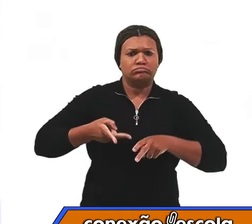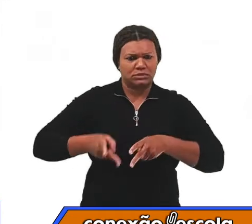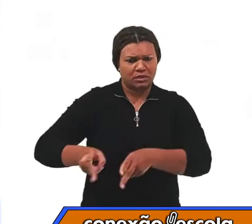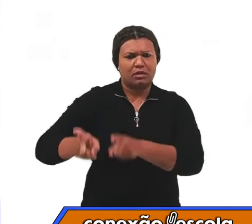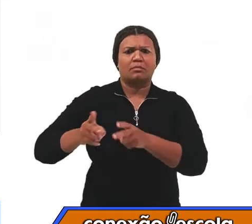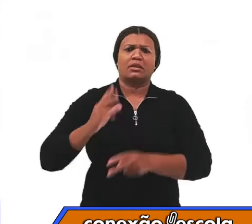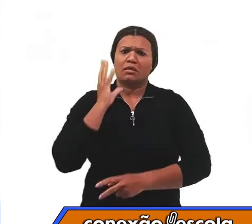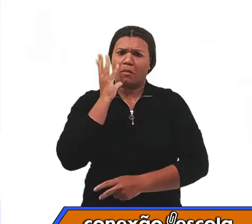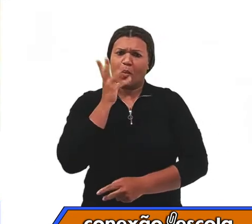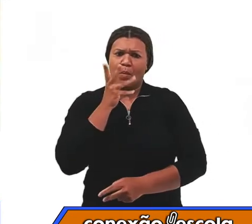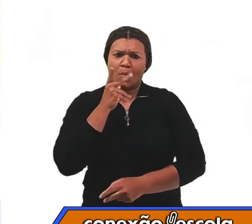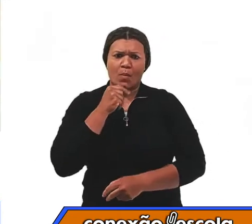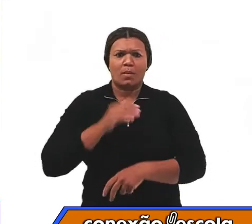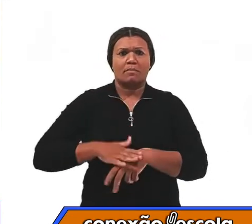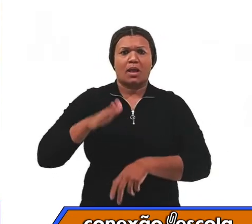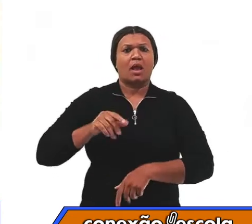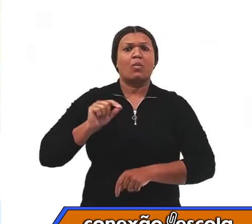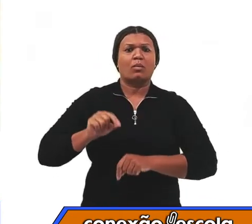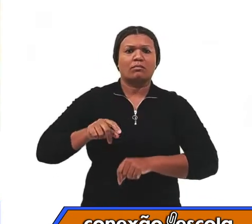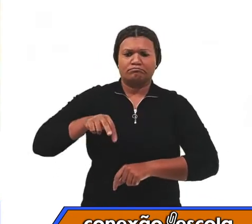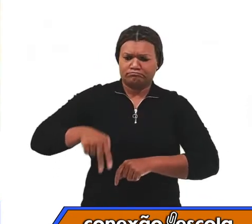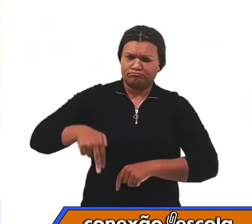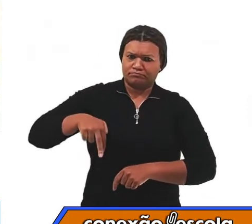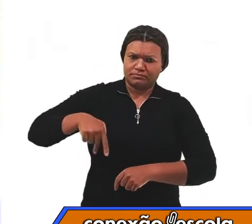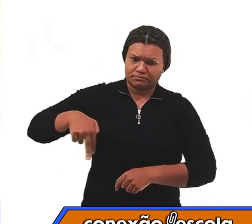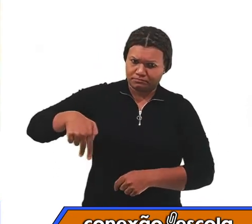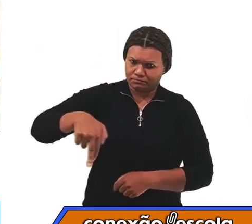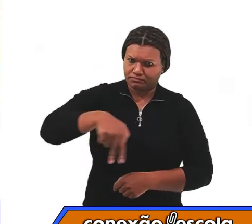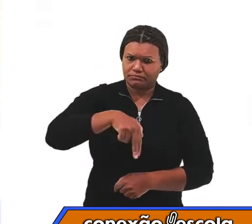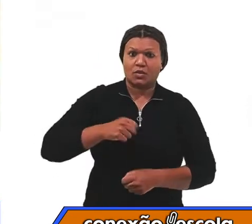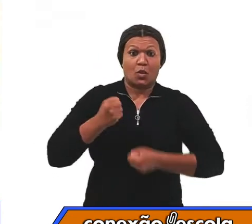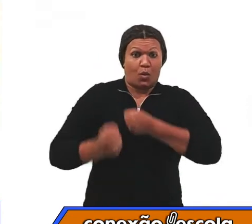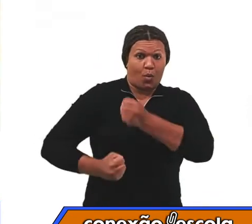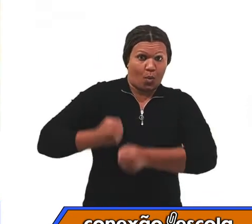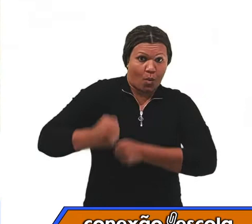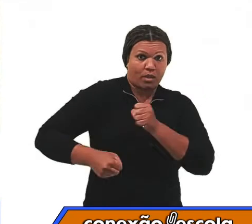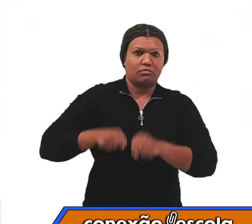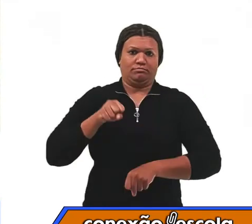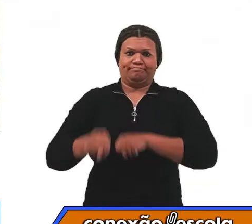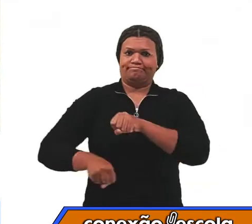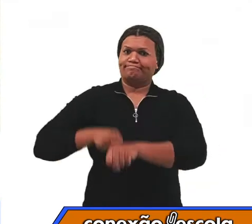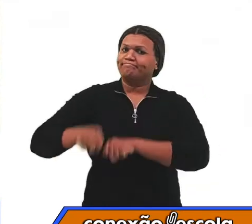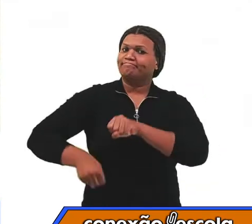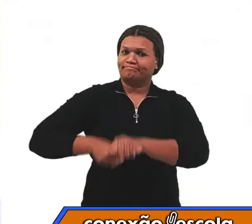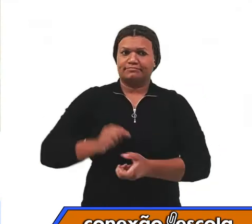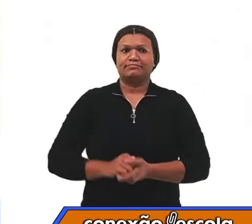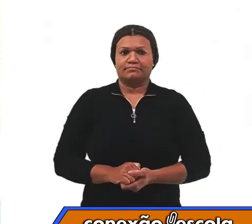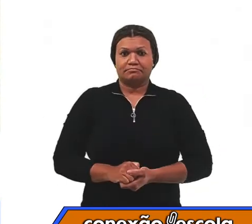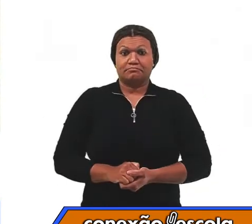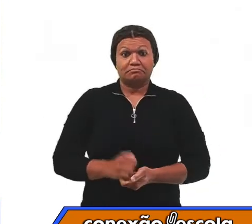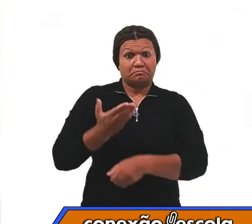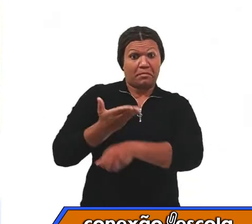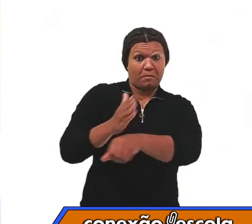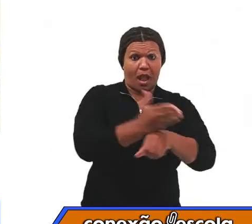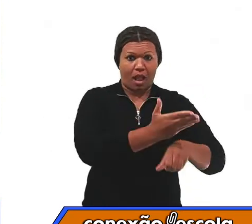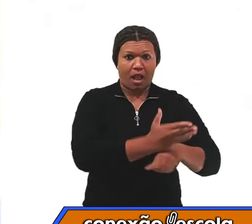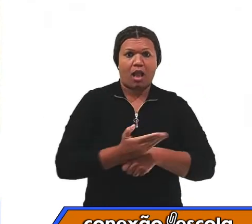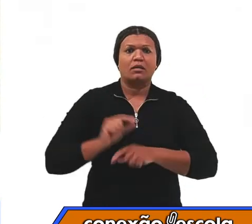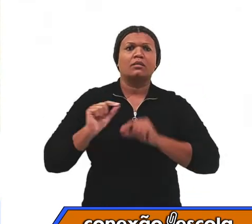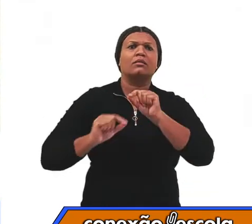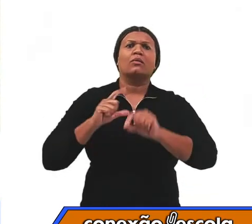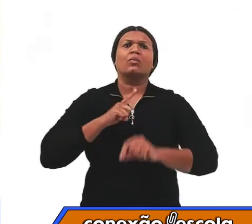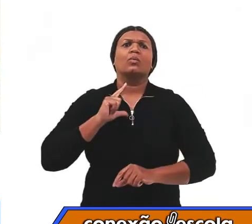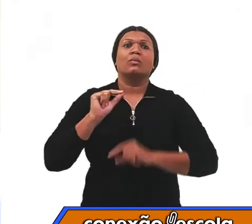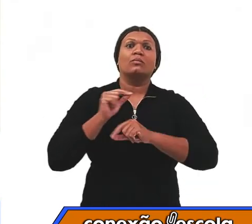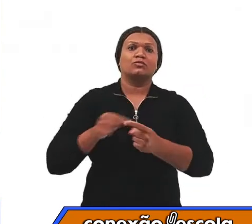de longa duração, como a caminhada, corrida e bicicleta. Esses exercícios têm como objetivo aquecer o